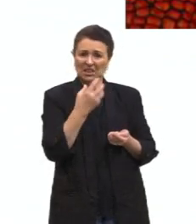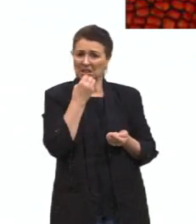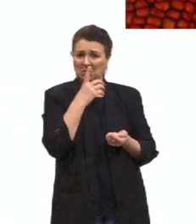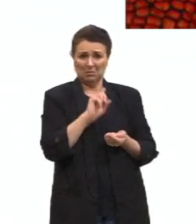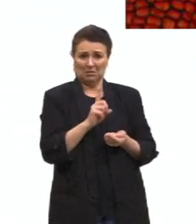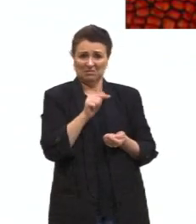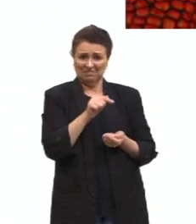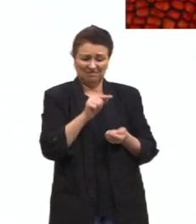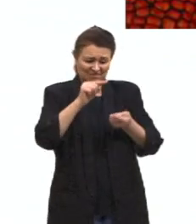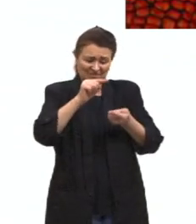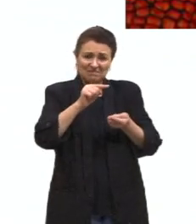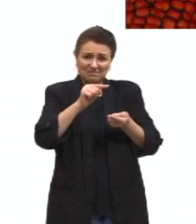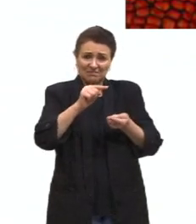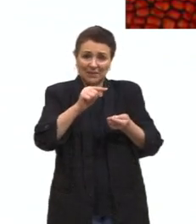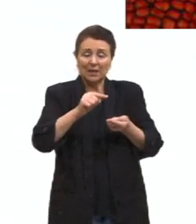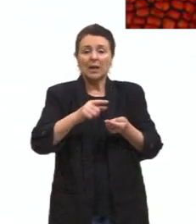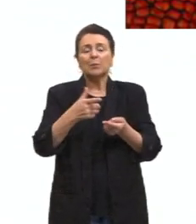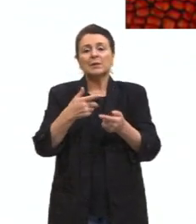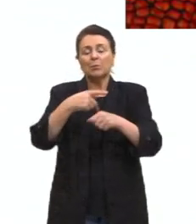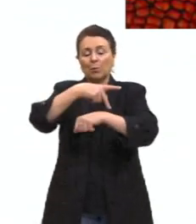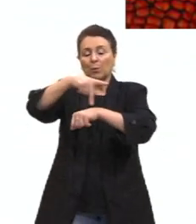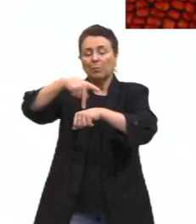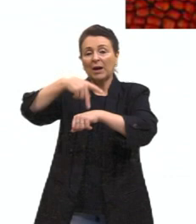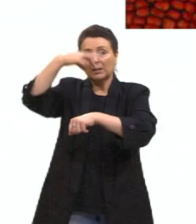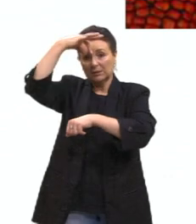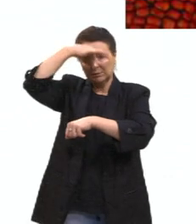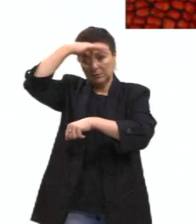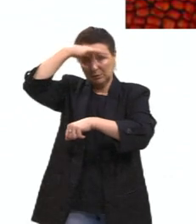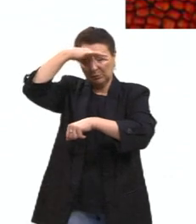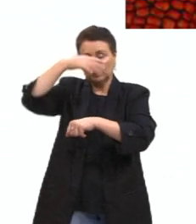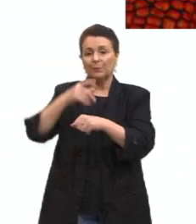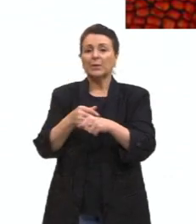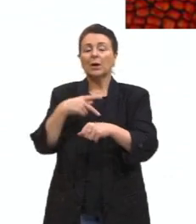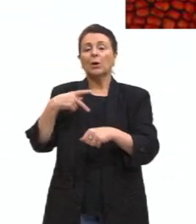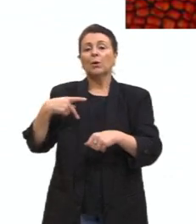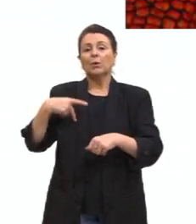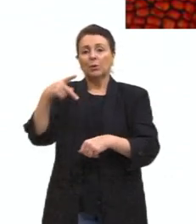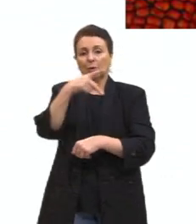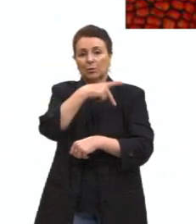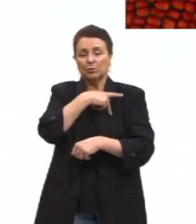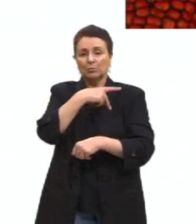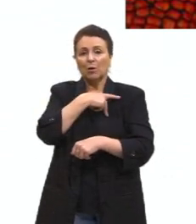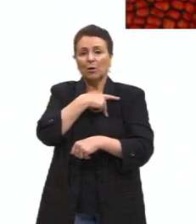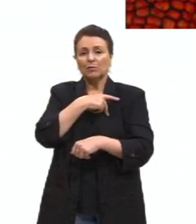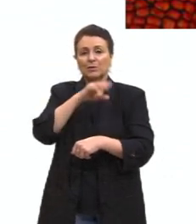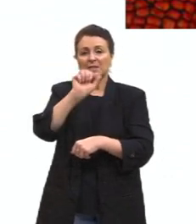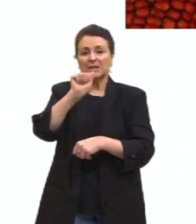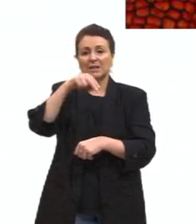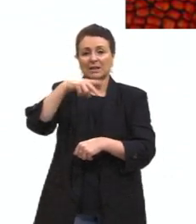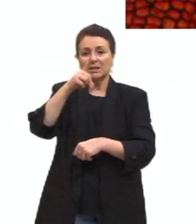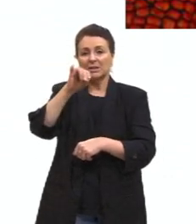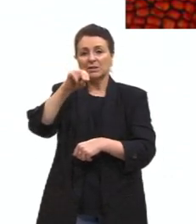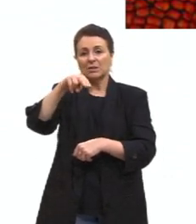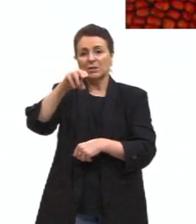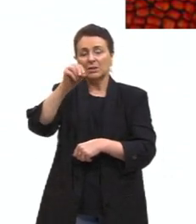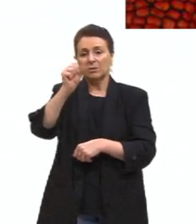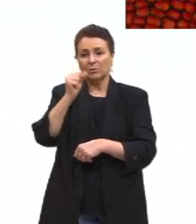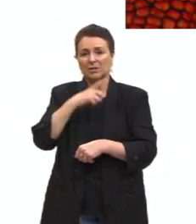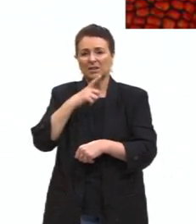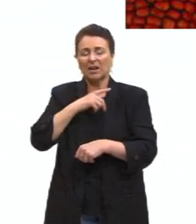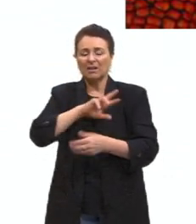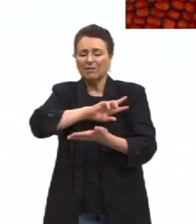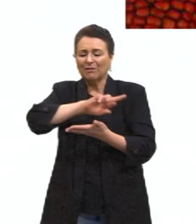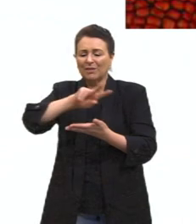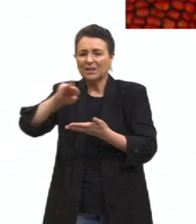tem. E daí, no Peru, por exemplo, os povos andinos, eles têm muita variedade de milho, de sabores, de